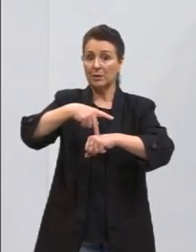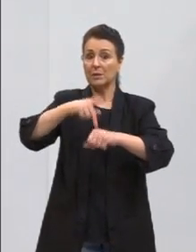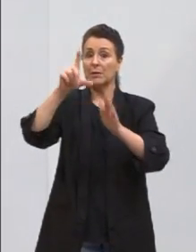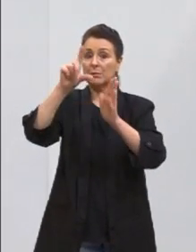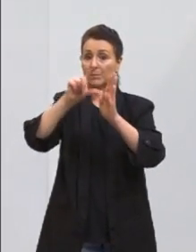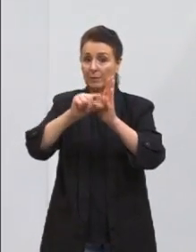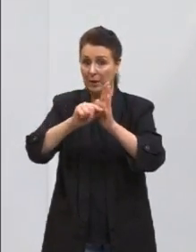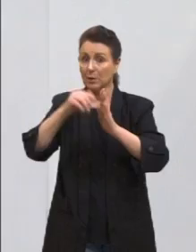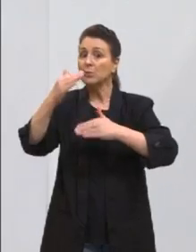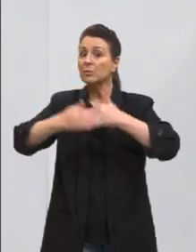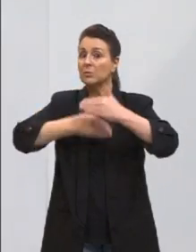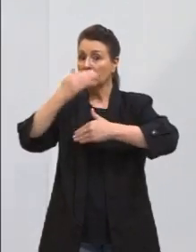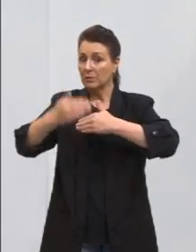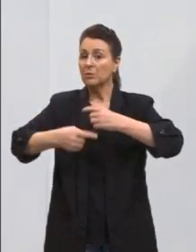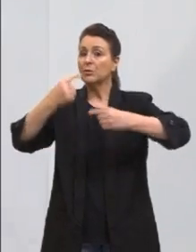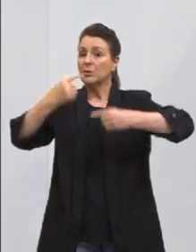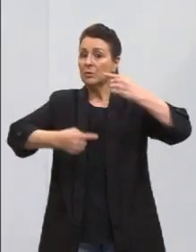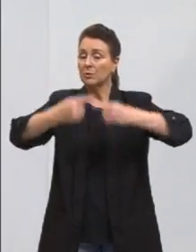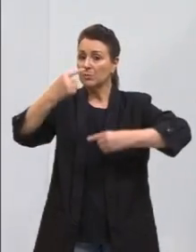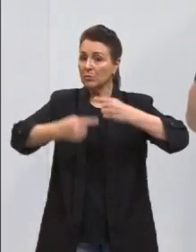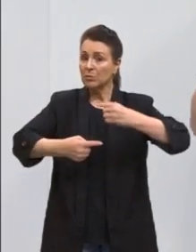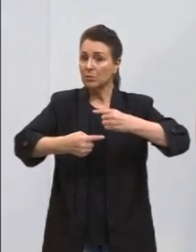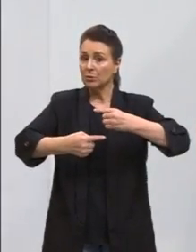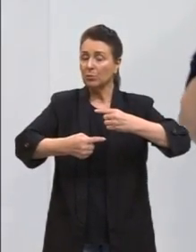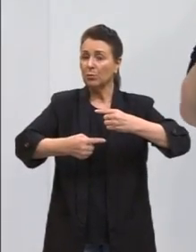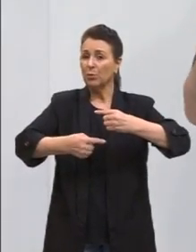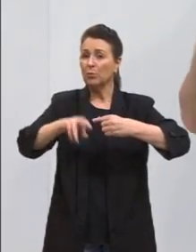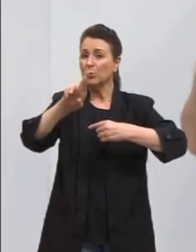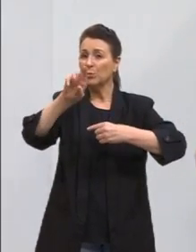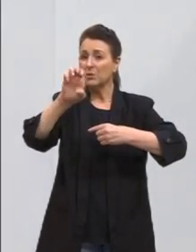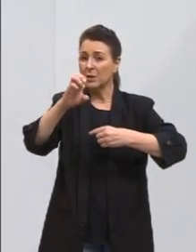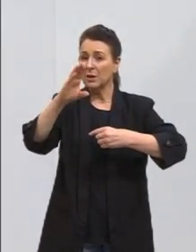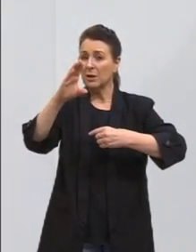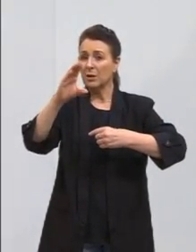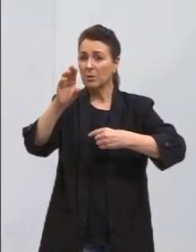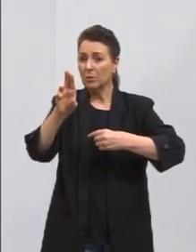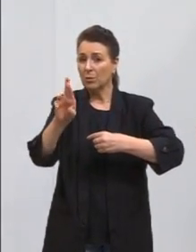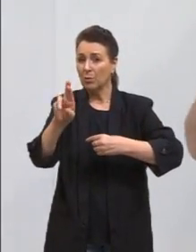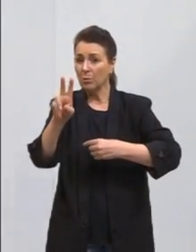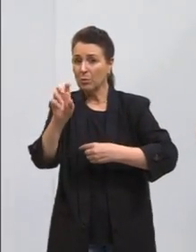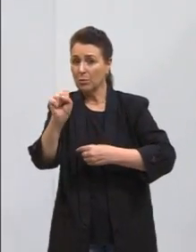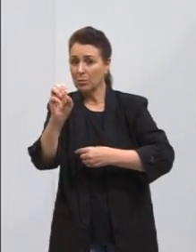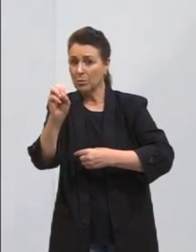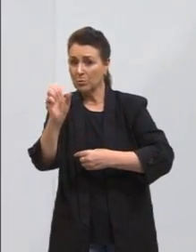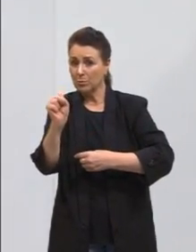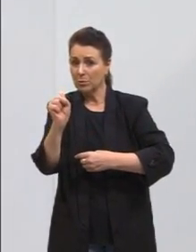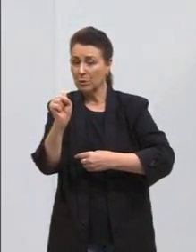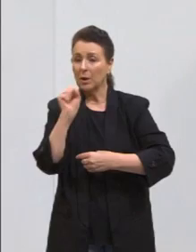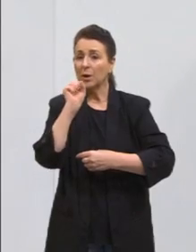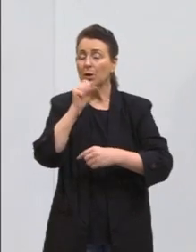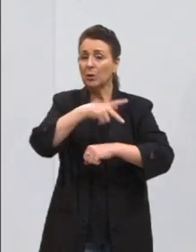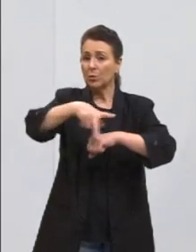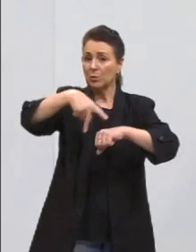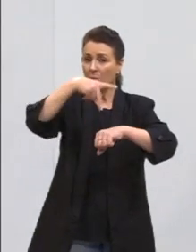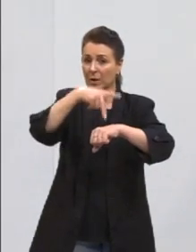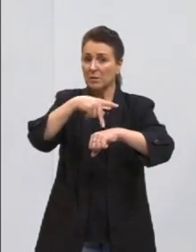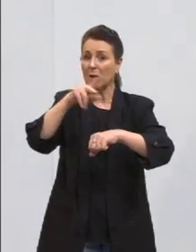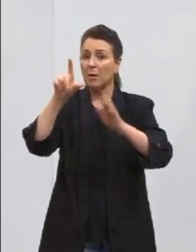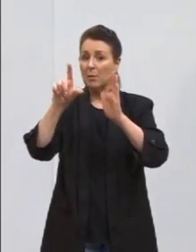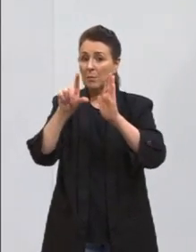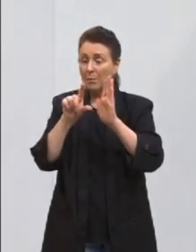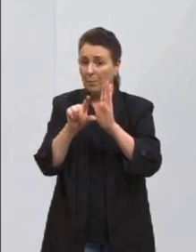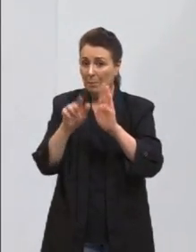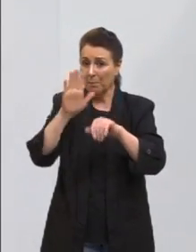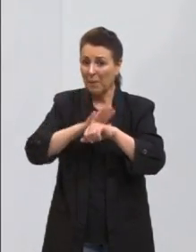discutindo essa questão dos recursos que os países desenvolvidos irão despendiar para que os países menos